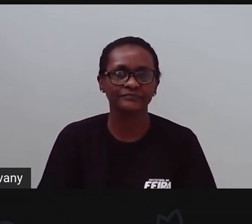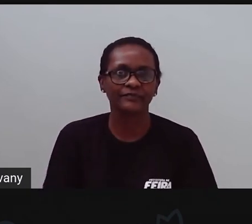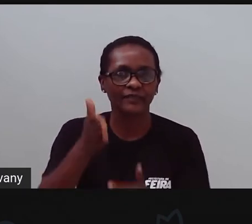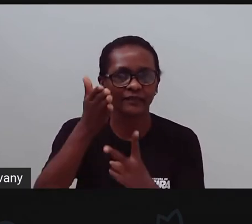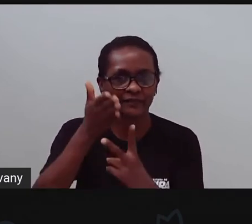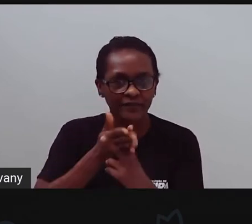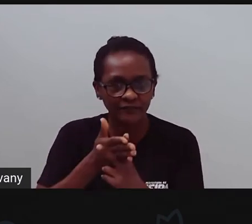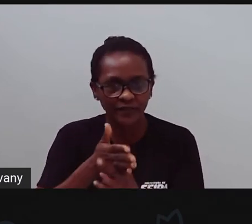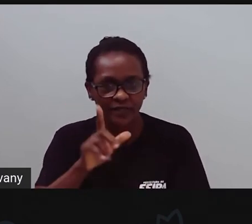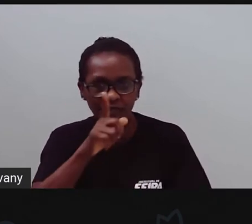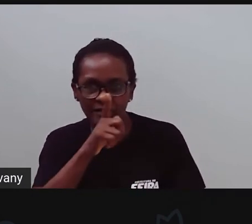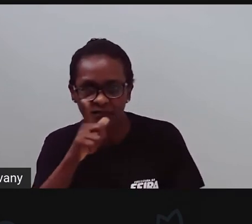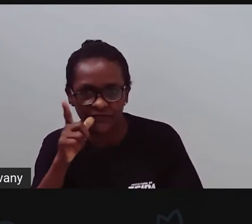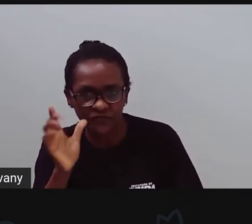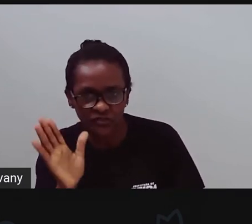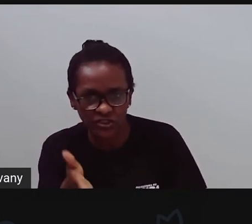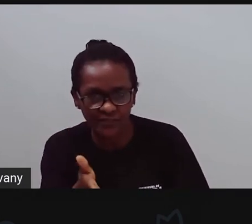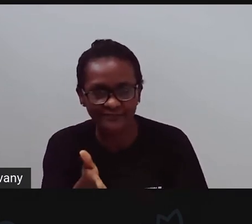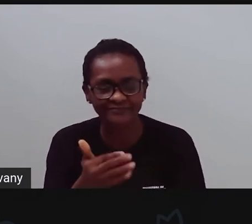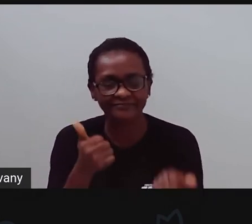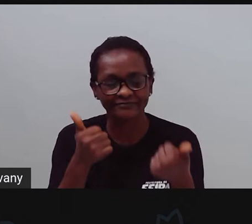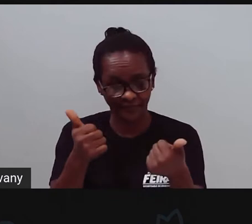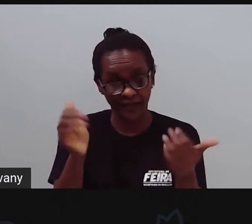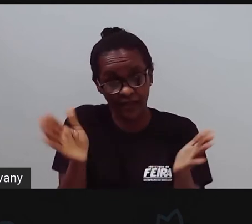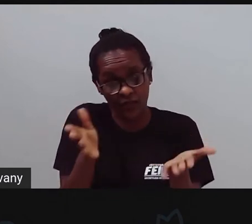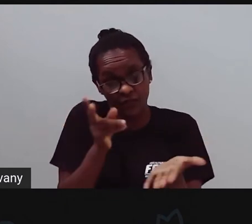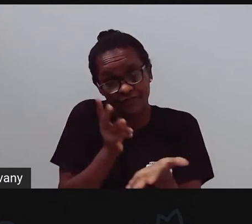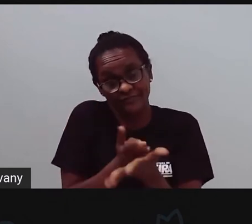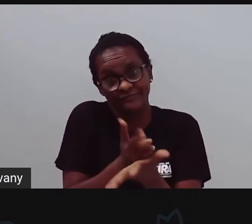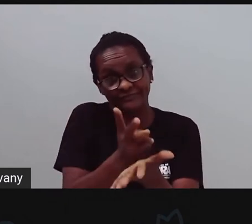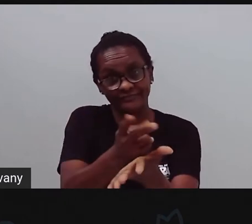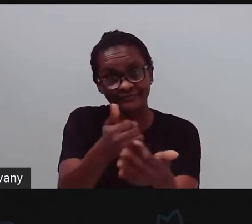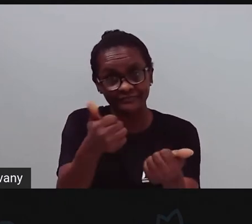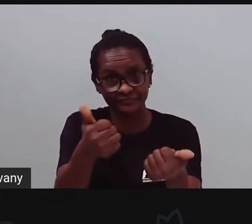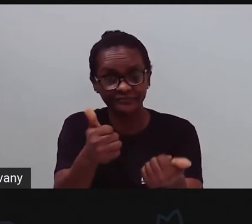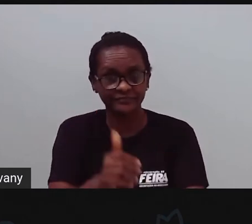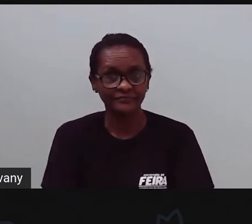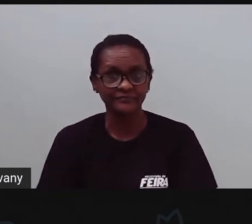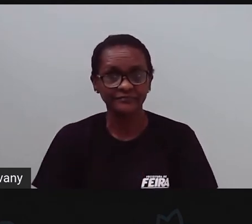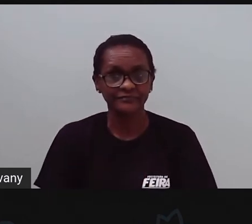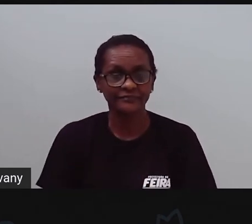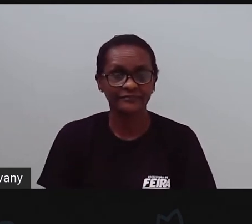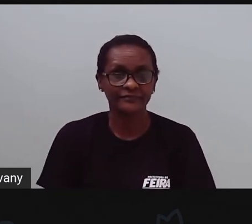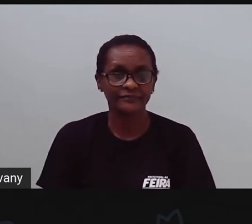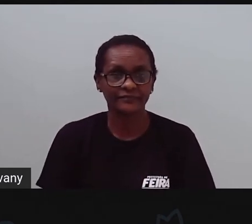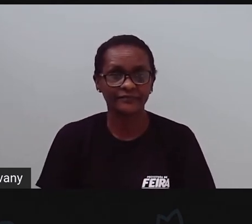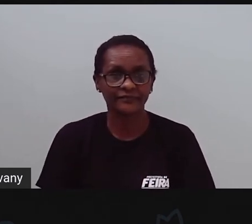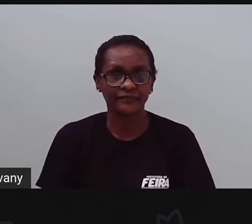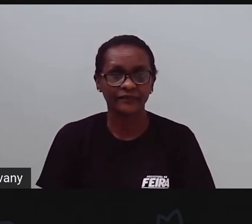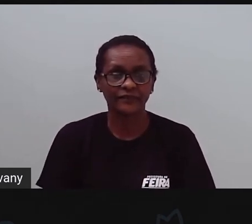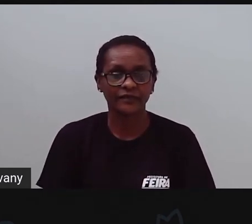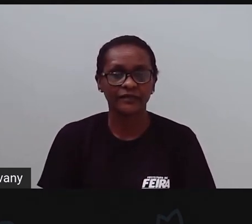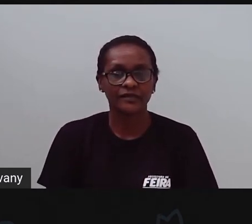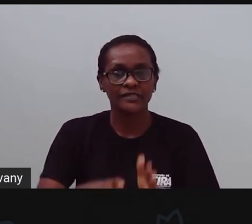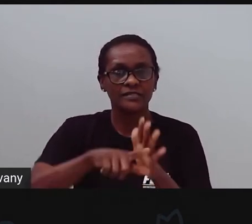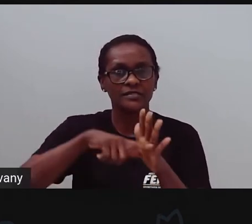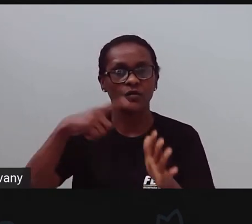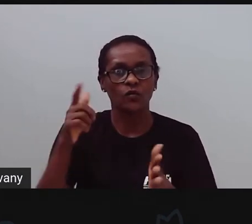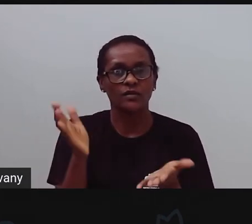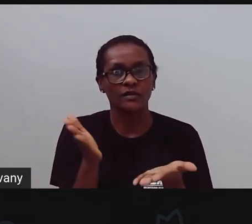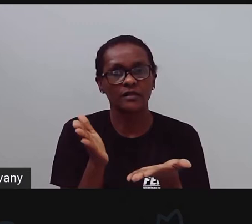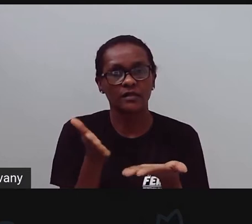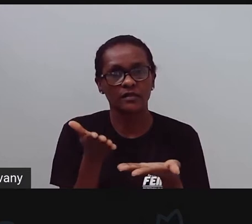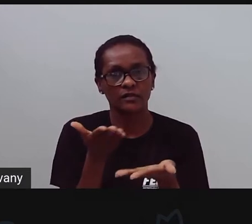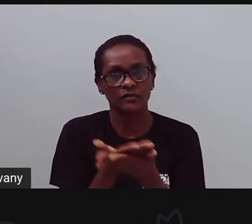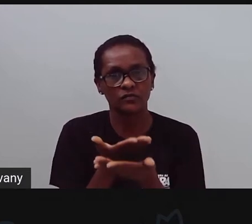fazer um lanchinho, né? Então vamos continuar com nossa aula, né? E aí a nossa segunda aula de hoje é bem interessante